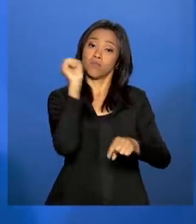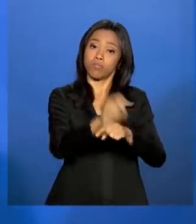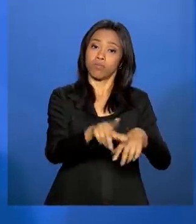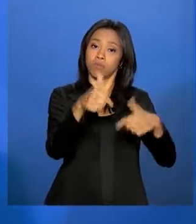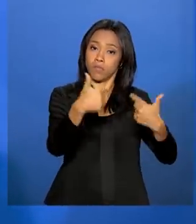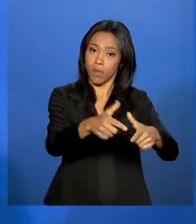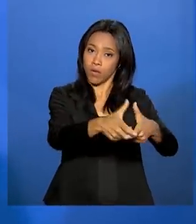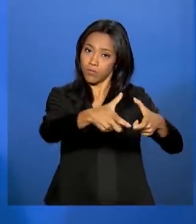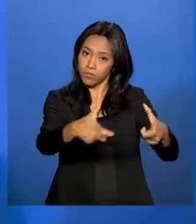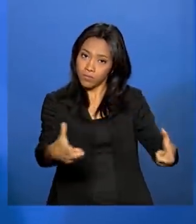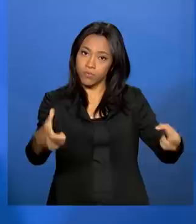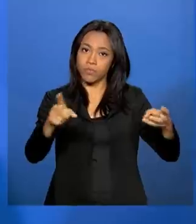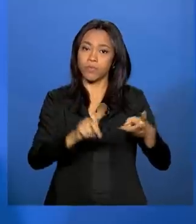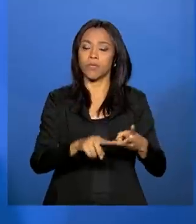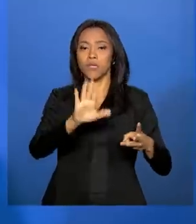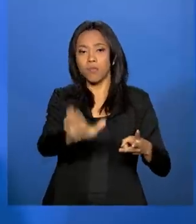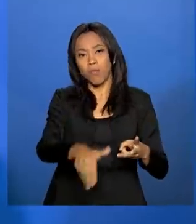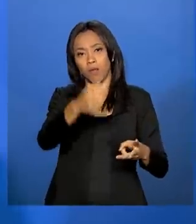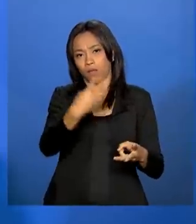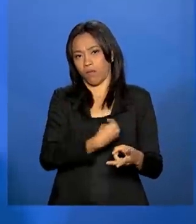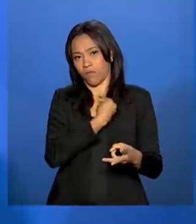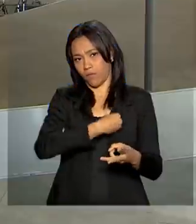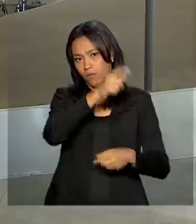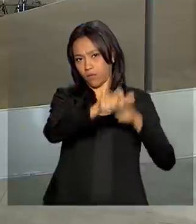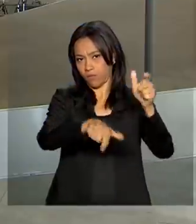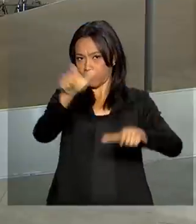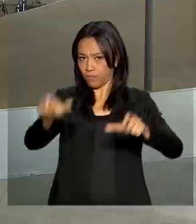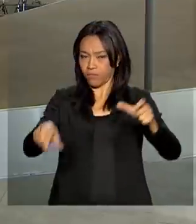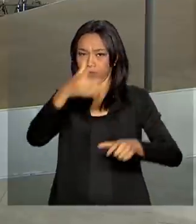melhoria da qualidade de vida da nossa população.